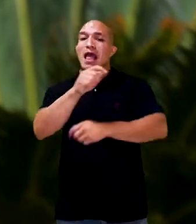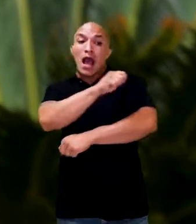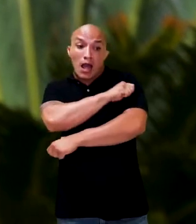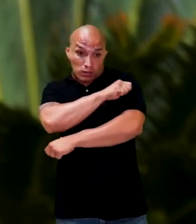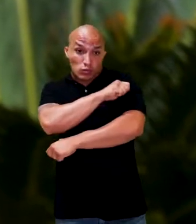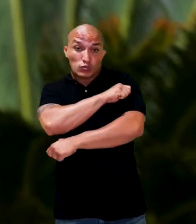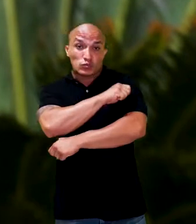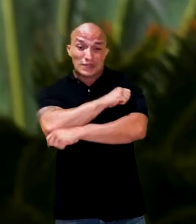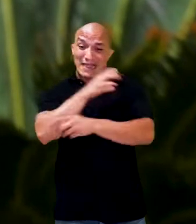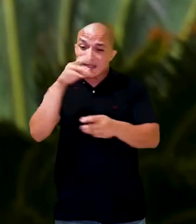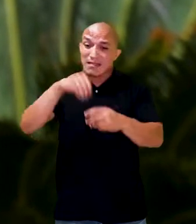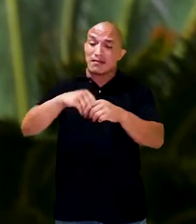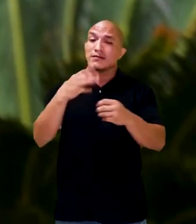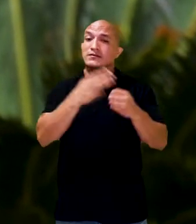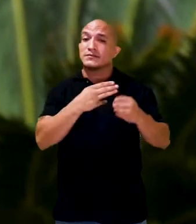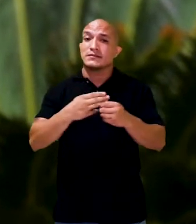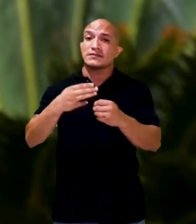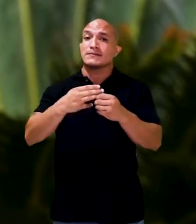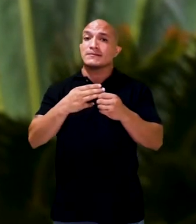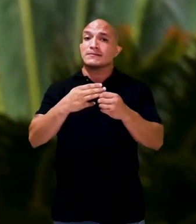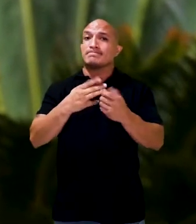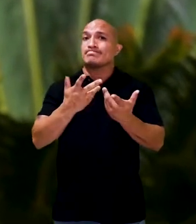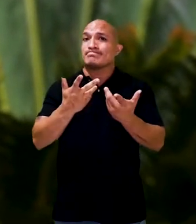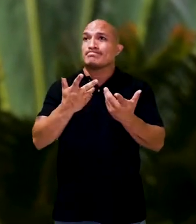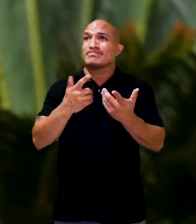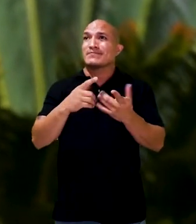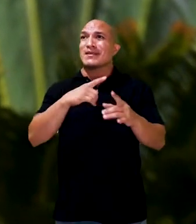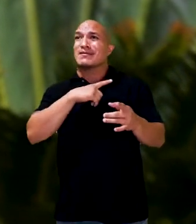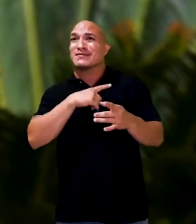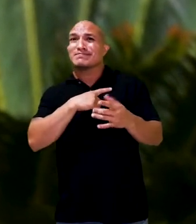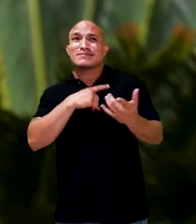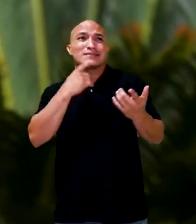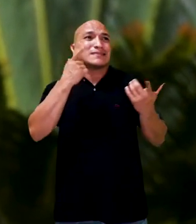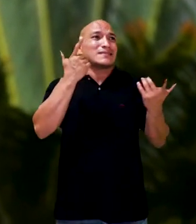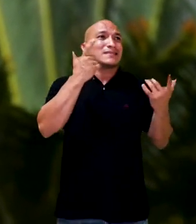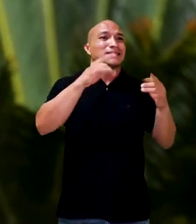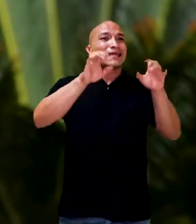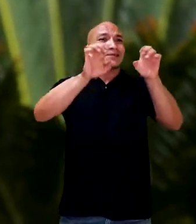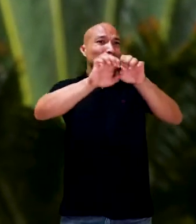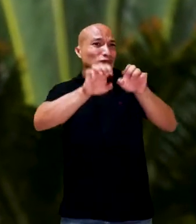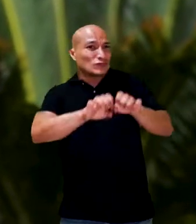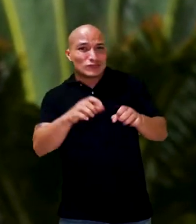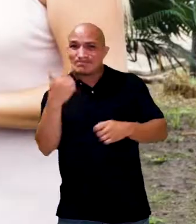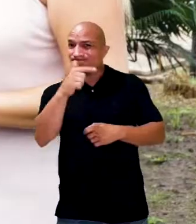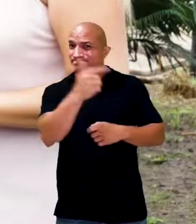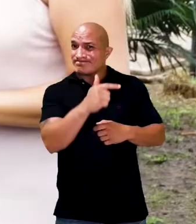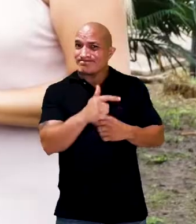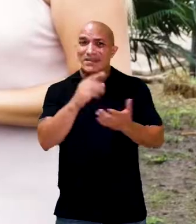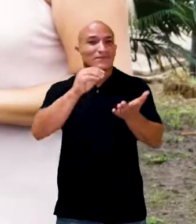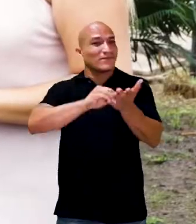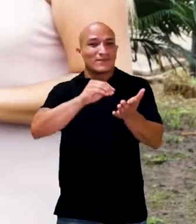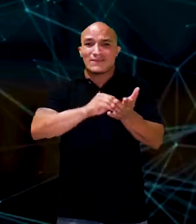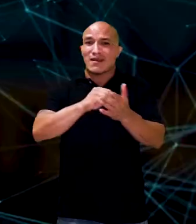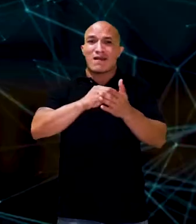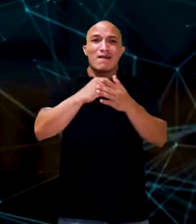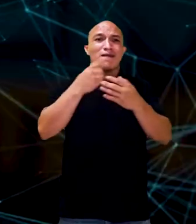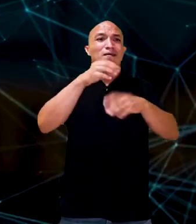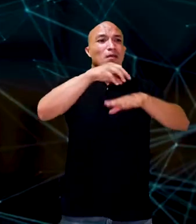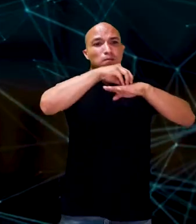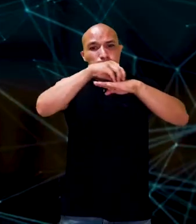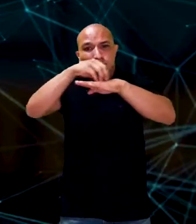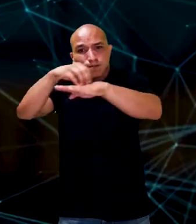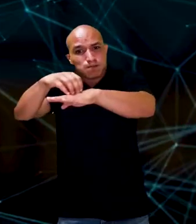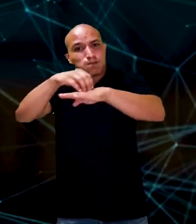professores, de alunos dentro de um município com infraestrutura defasada, com falta de